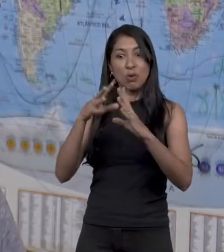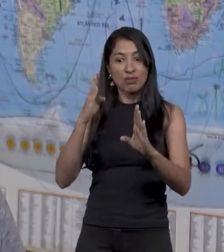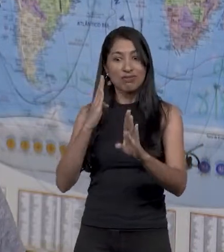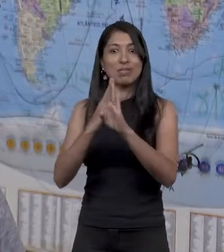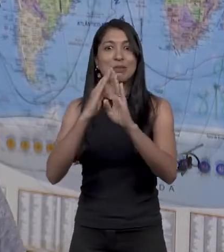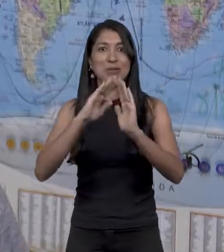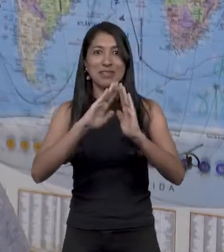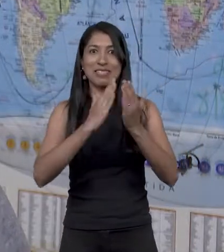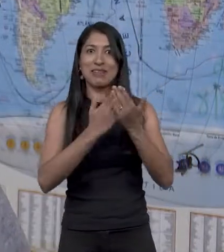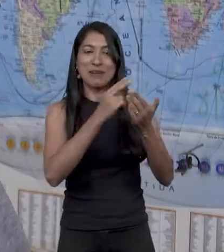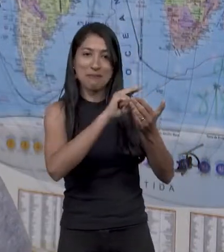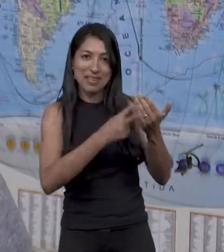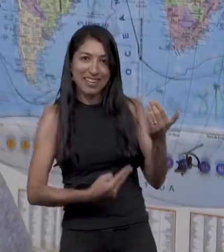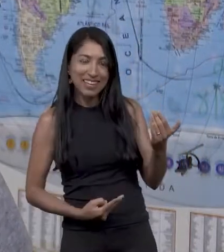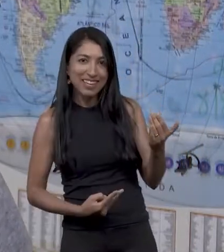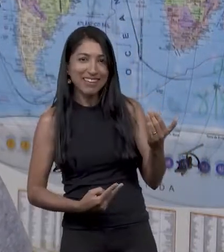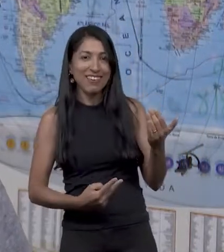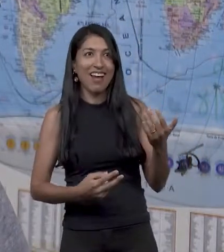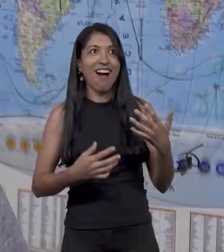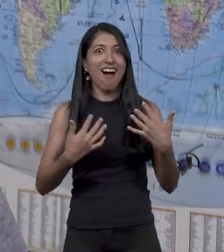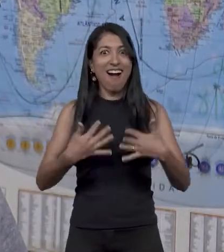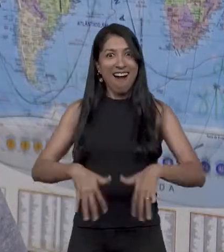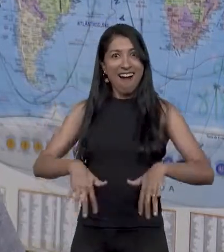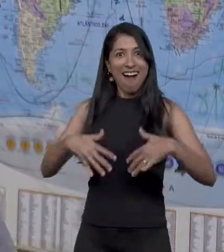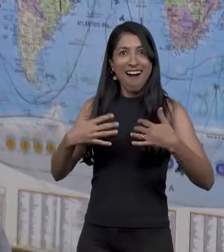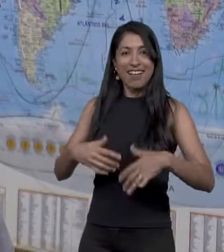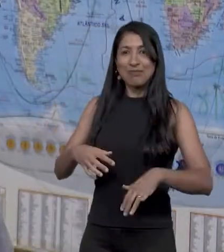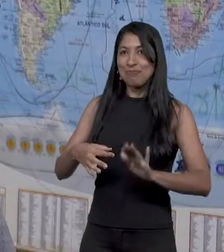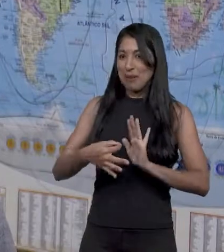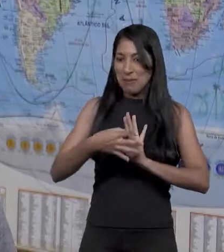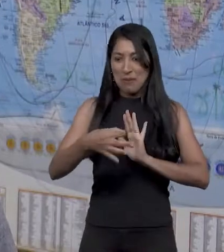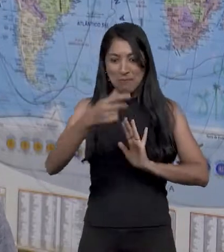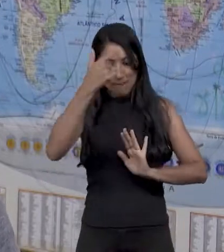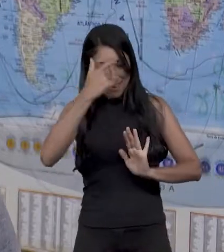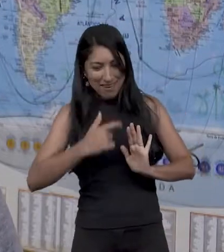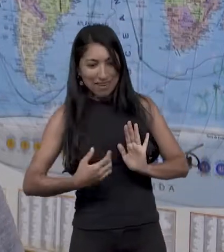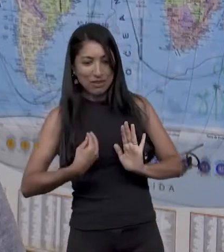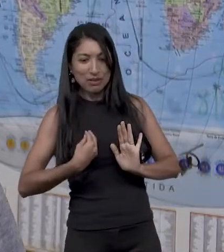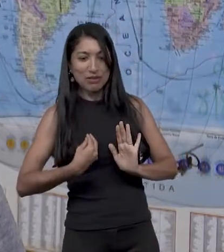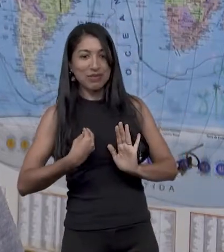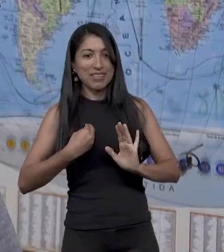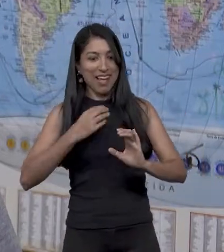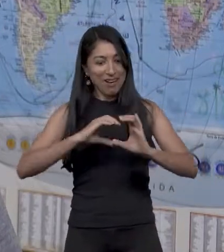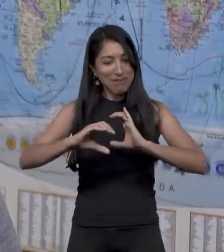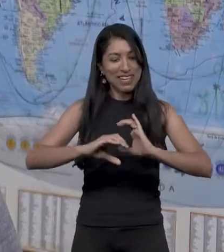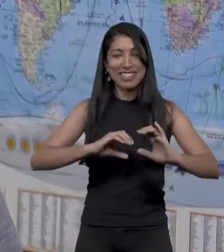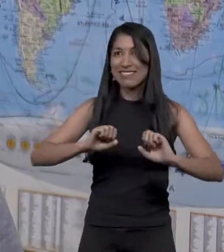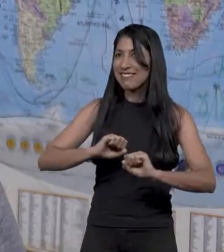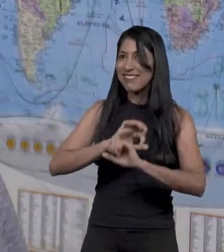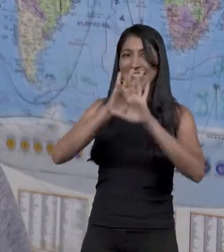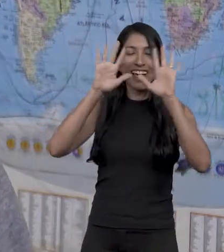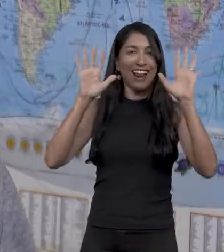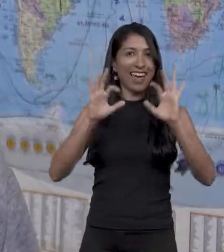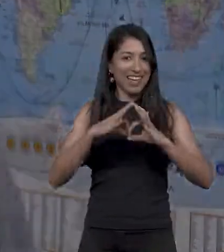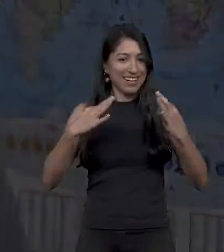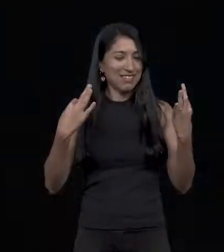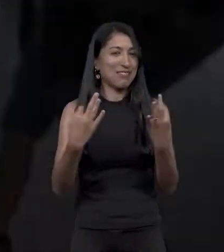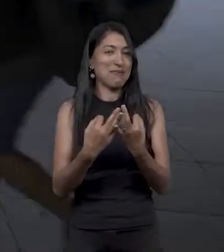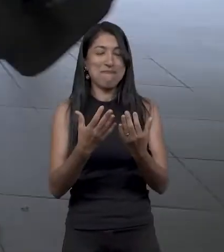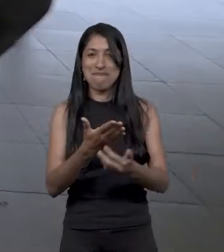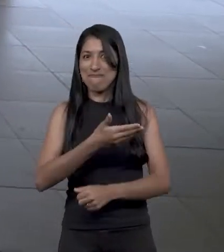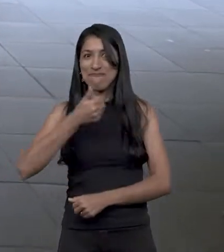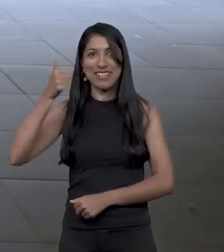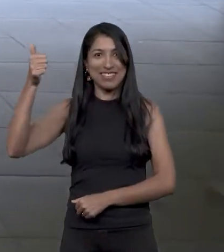descobriram a escola bilingue, foi uma coisa, na minha opinião, mudou muito a minha comunicação com os meus pais e com a nossa família também.